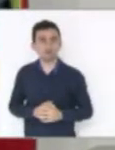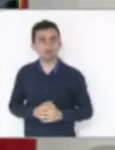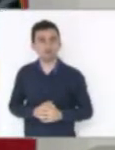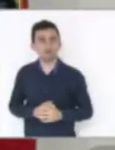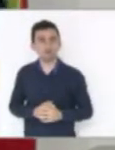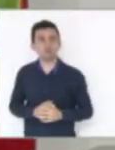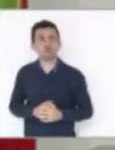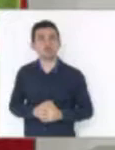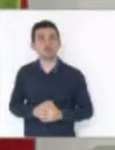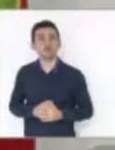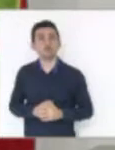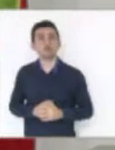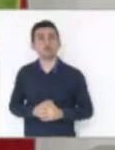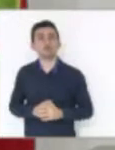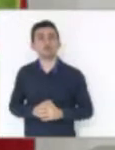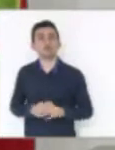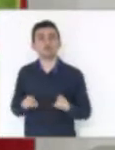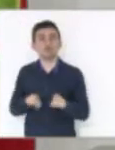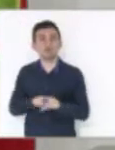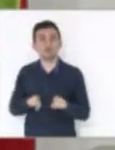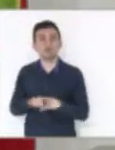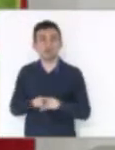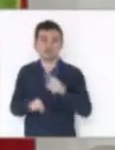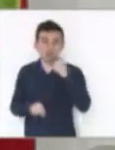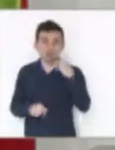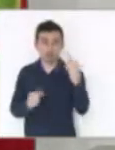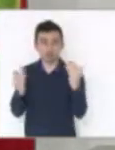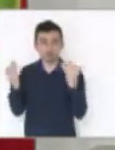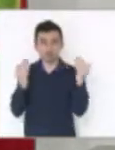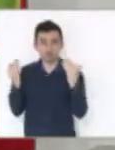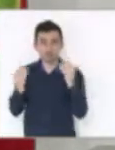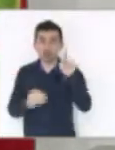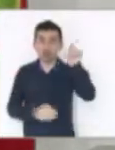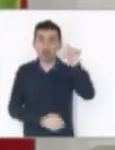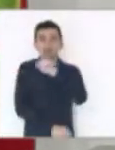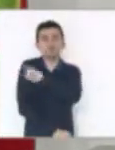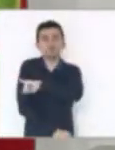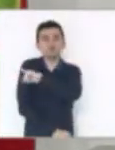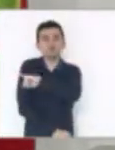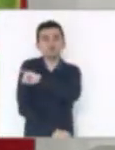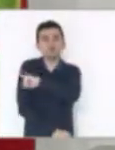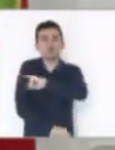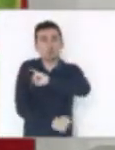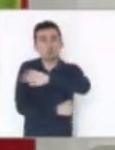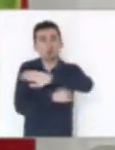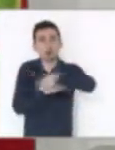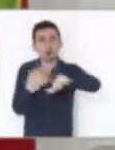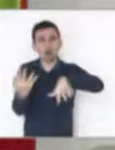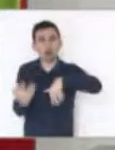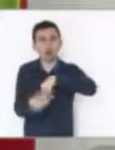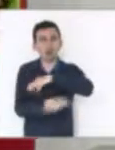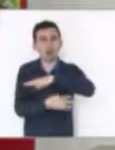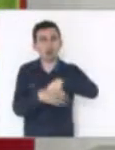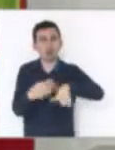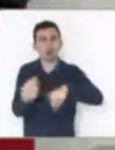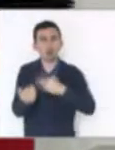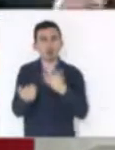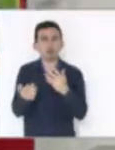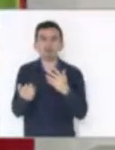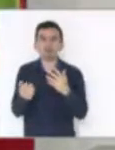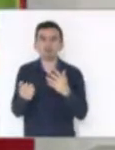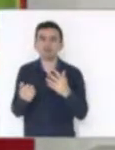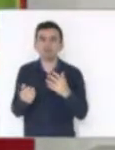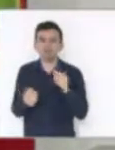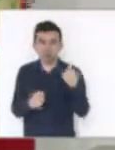a gente vê que mesmo comparando-se ao Rio de Janeiro onde o caos já é outra